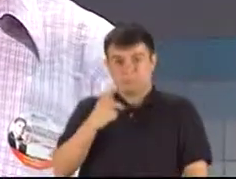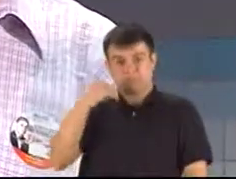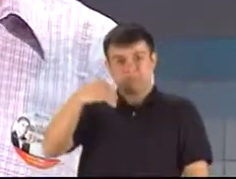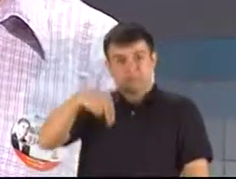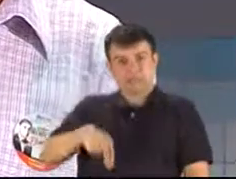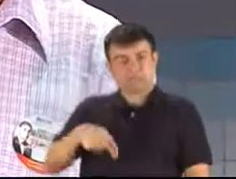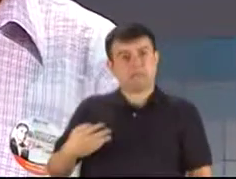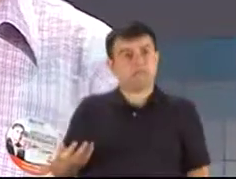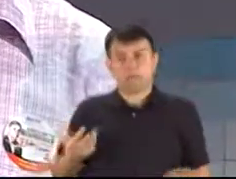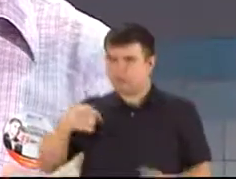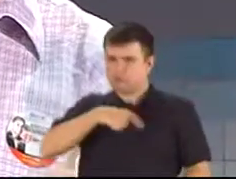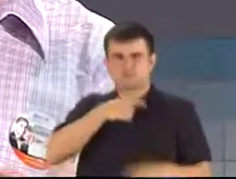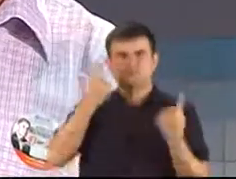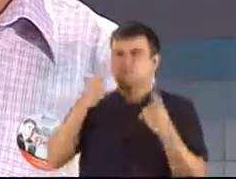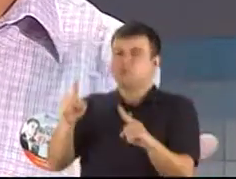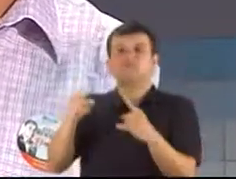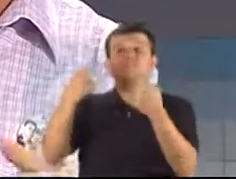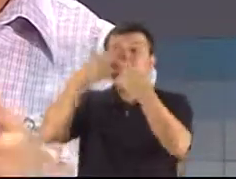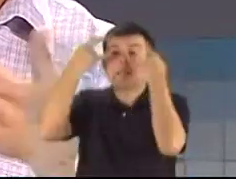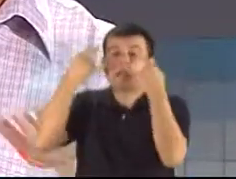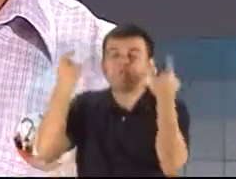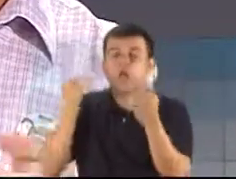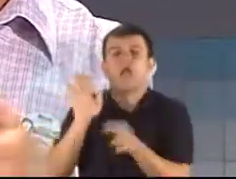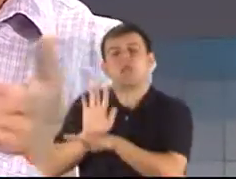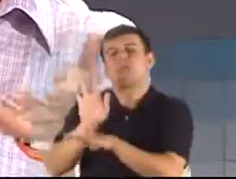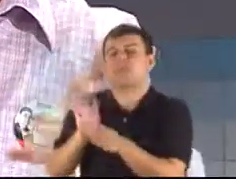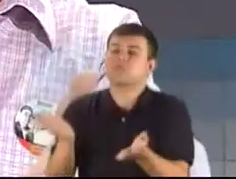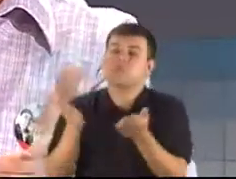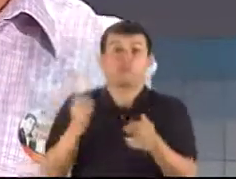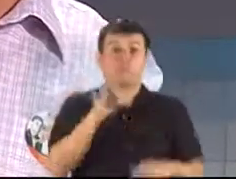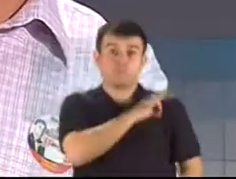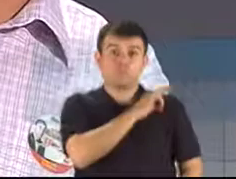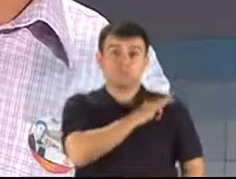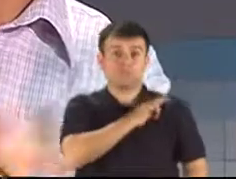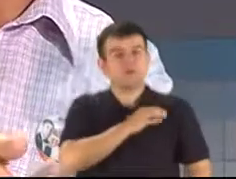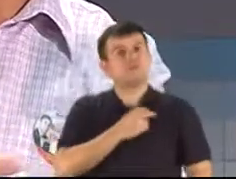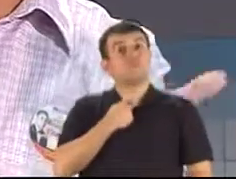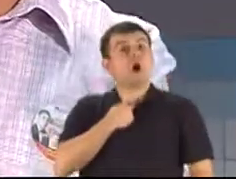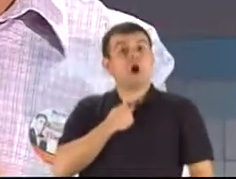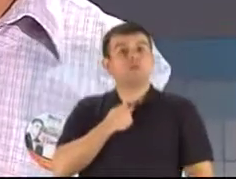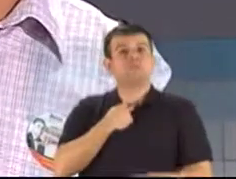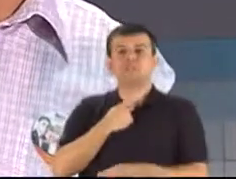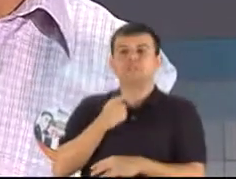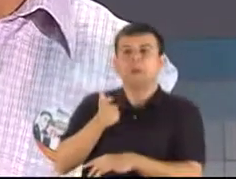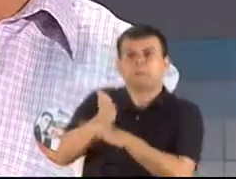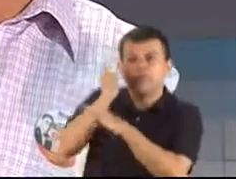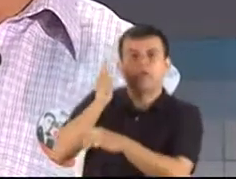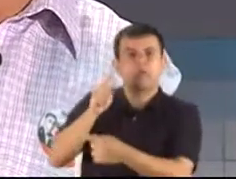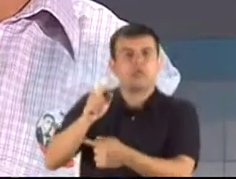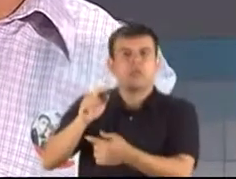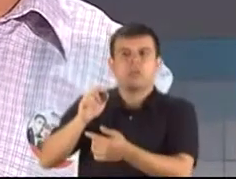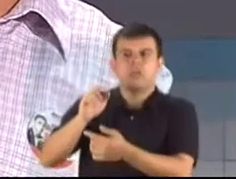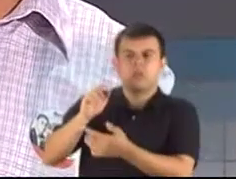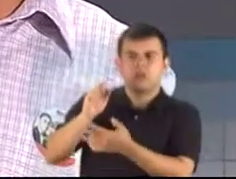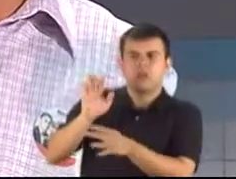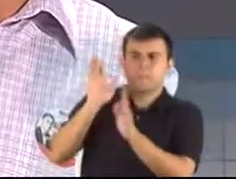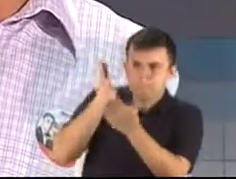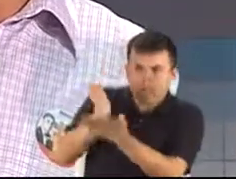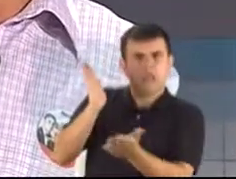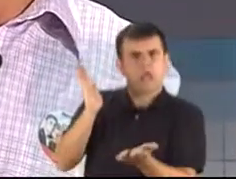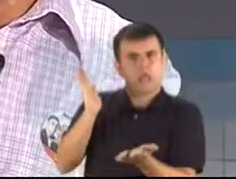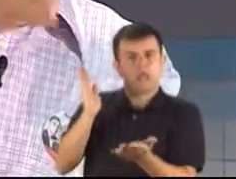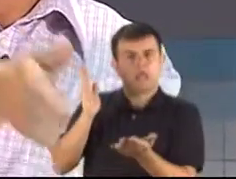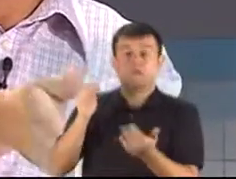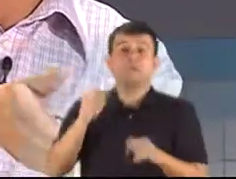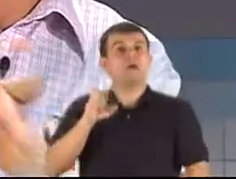beneficiado. Hoje, um policial, ele não pode disparar, não pode fazer nada, não pode inibir um ladrão que os direitos humanos vão